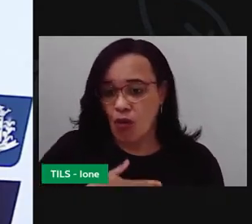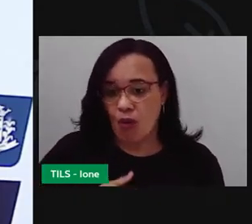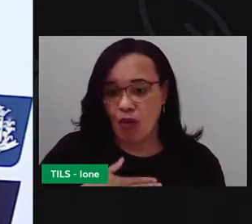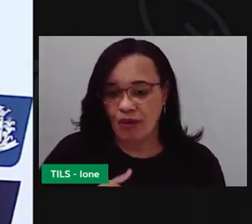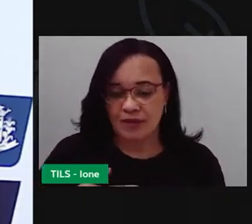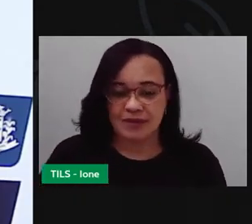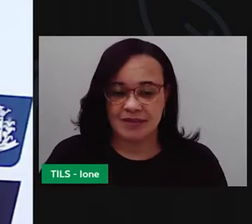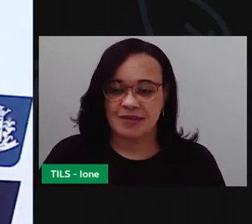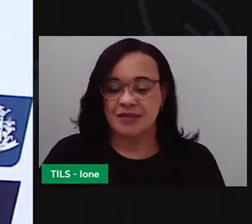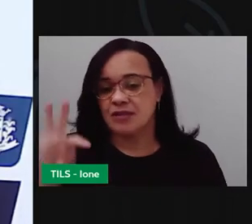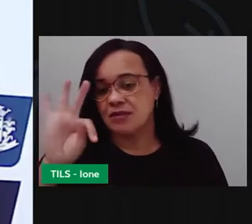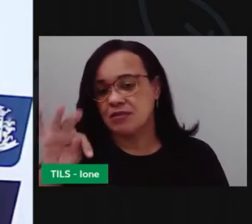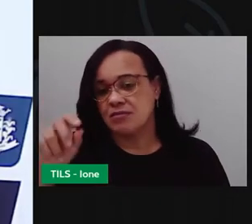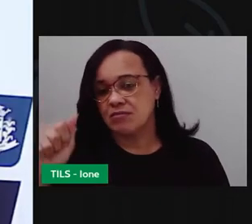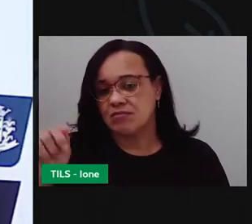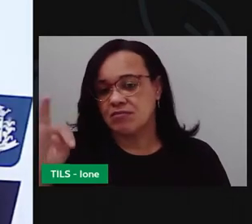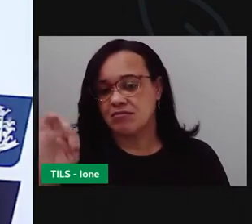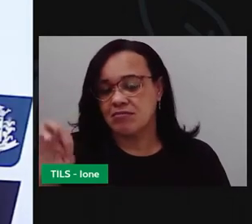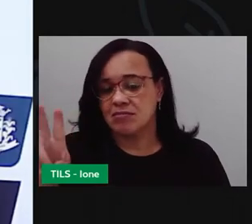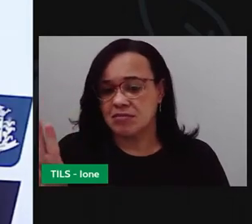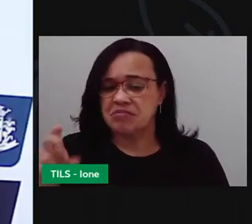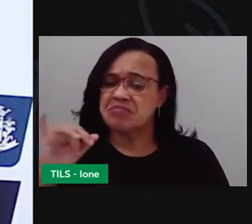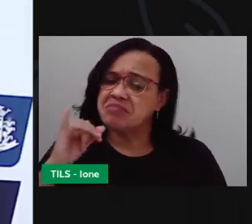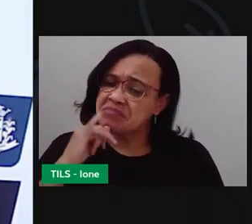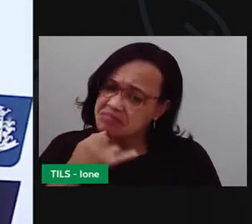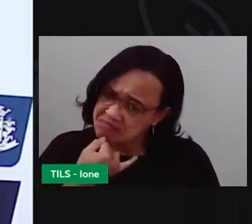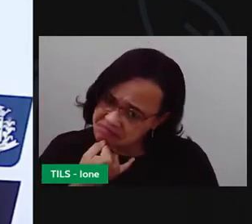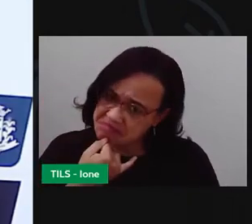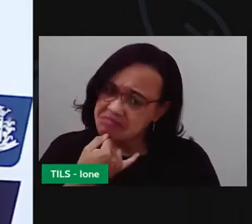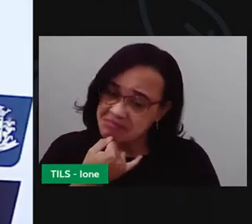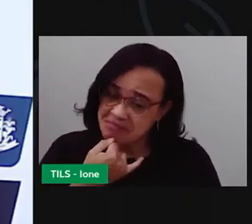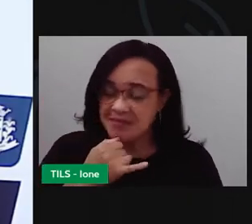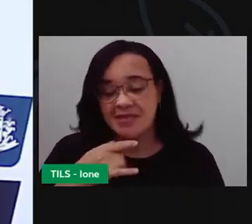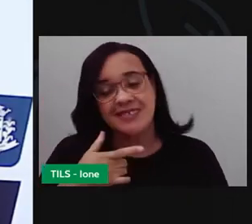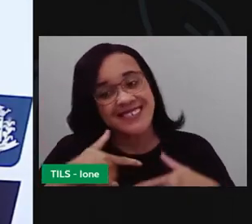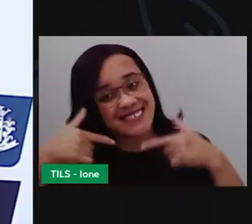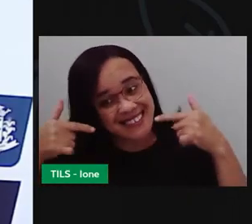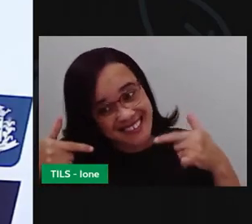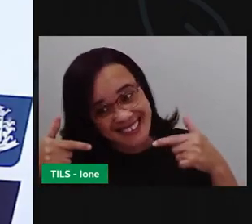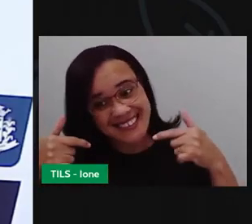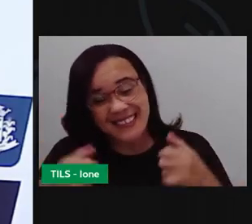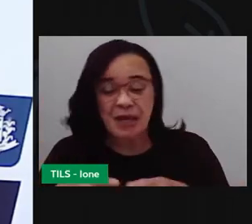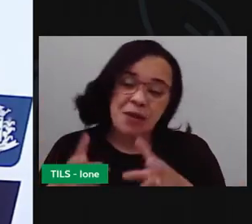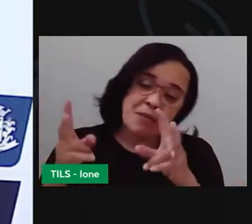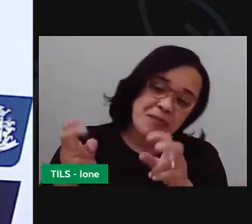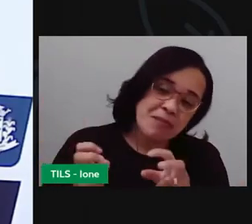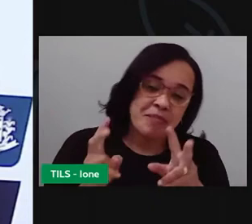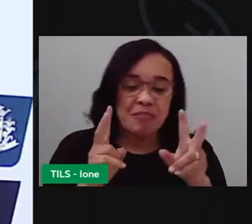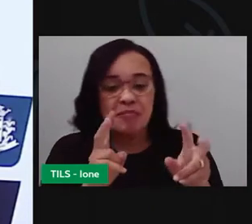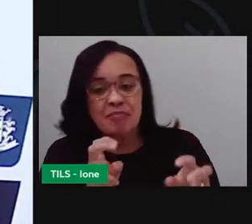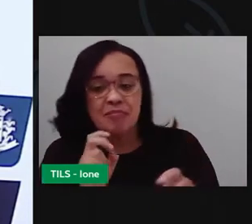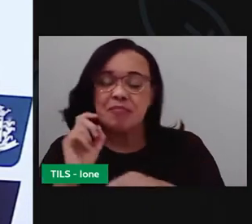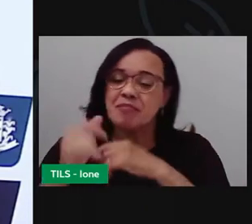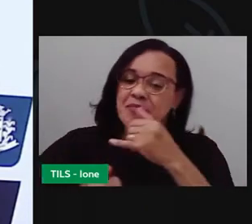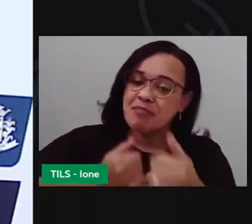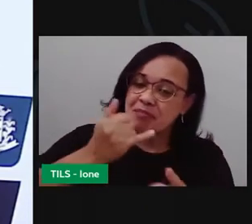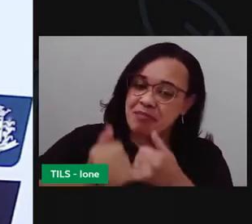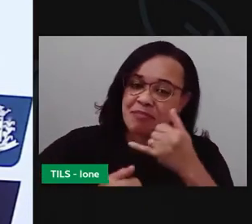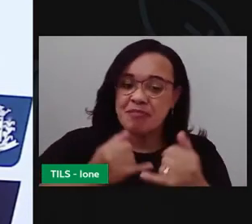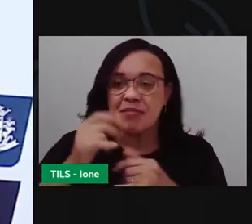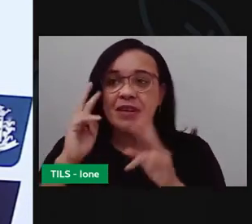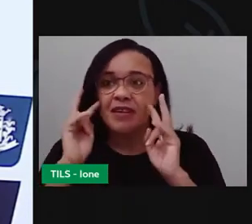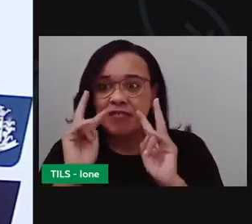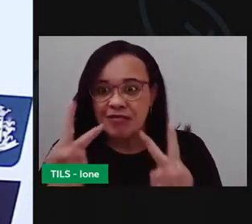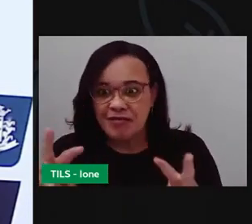Tatu, que estava tão triste, acabou até sorrindo. Sem perceber, distraiu-se com aquele quadro